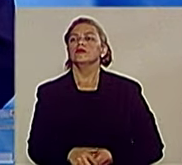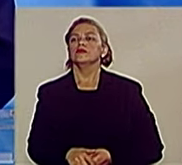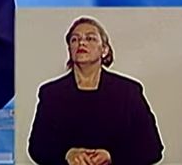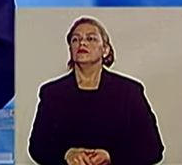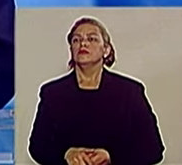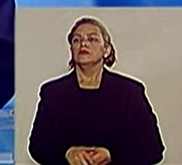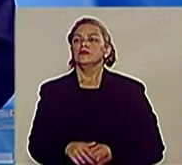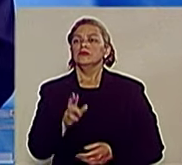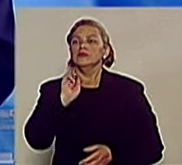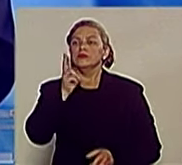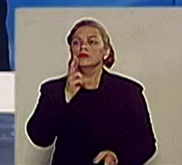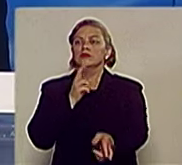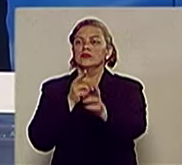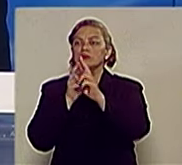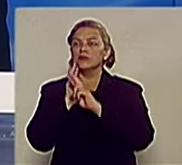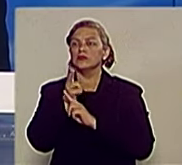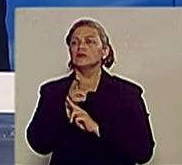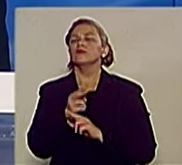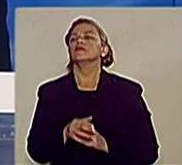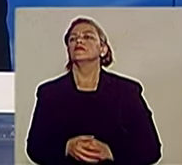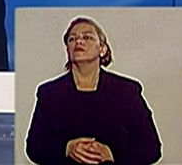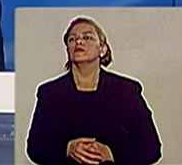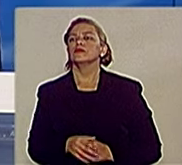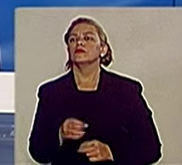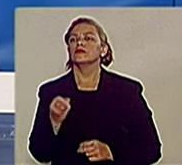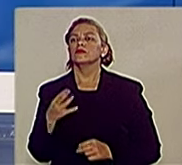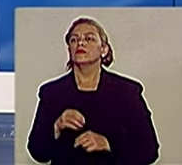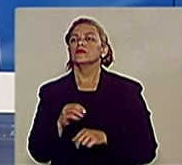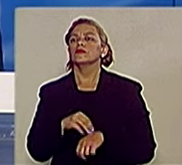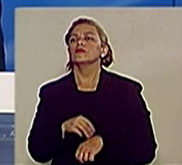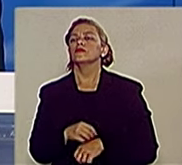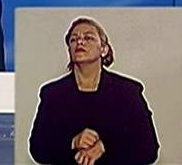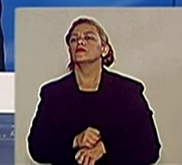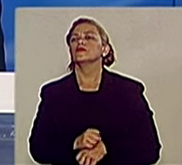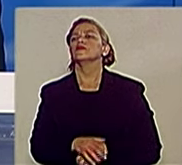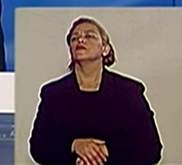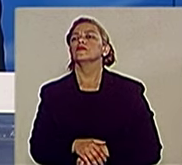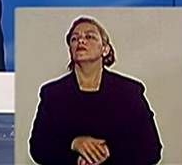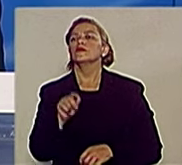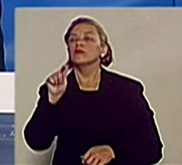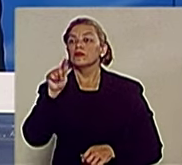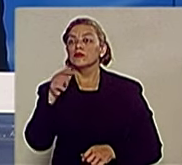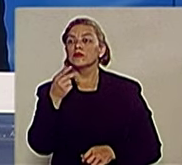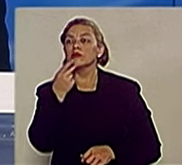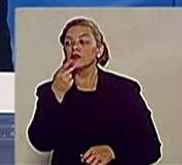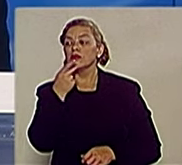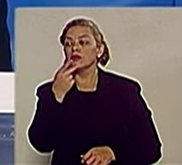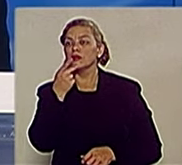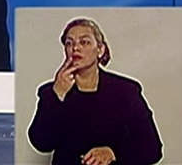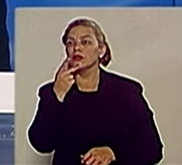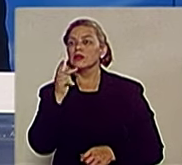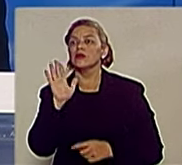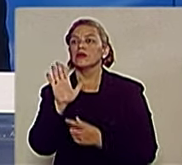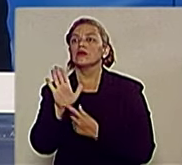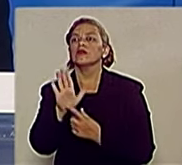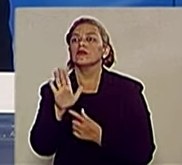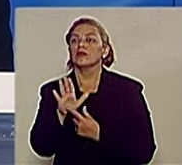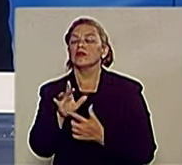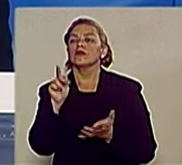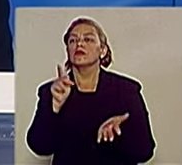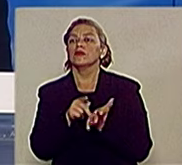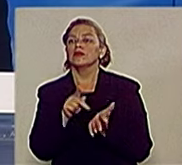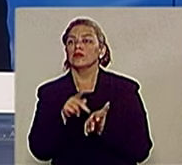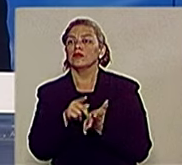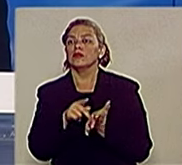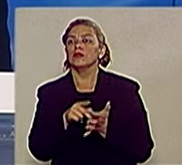tréplica da candidata Claude Mery. Muito bem, candidato. O senhor acabou de falar em transparência. Acabou de falar em verdade. E acabou